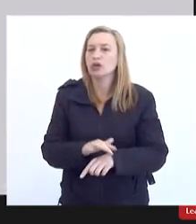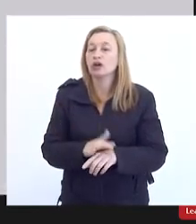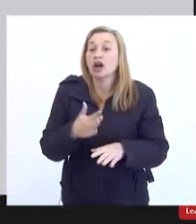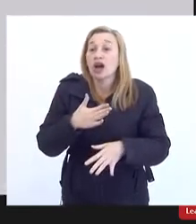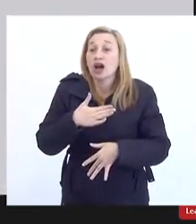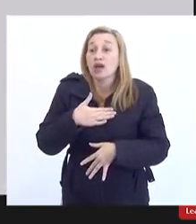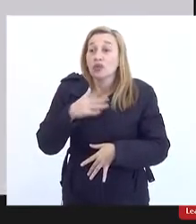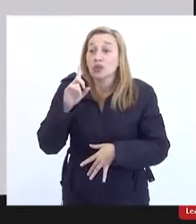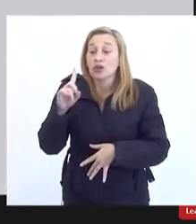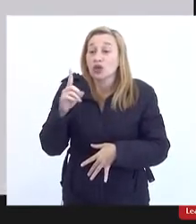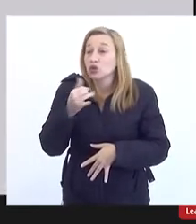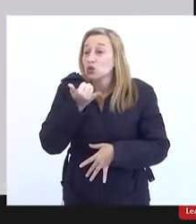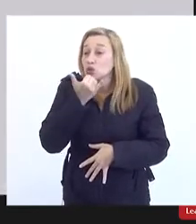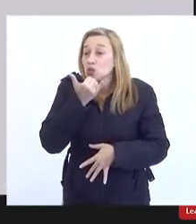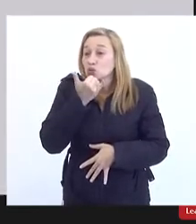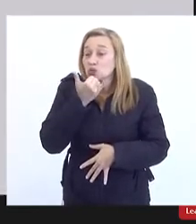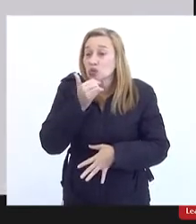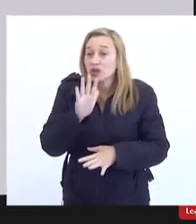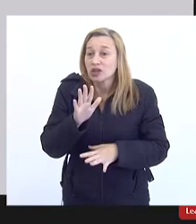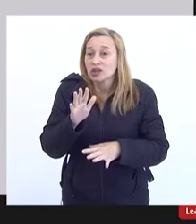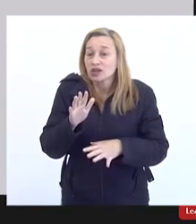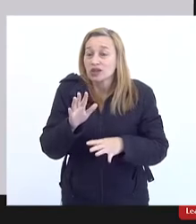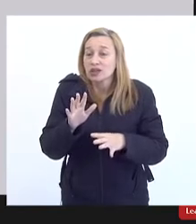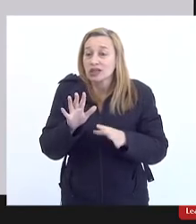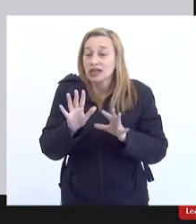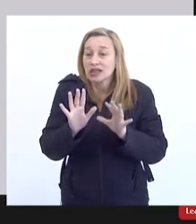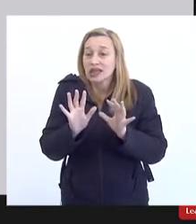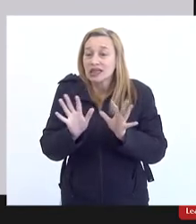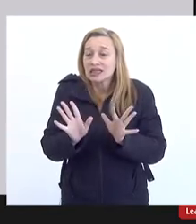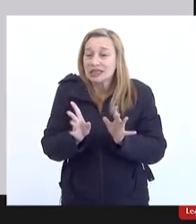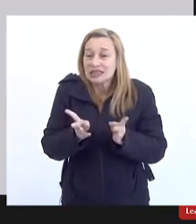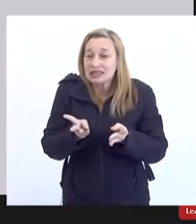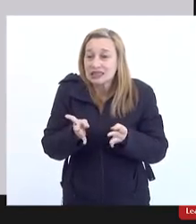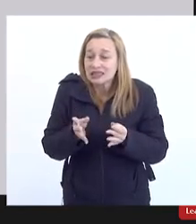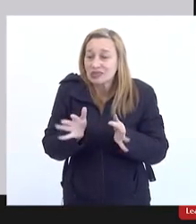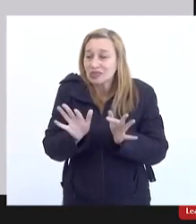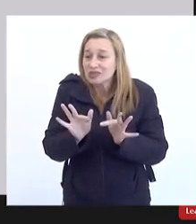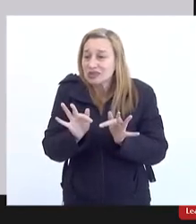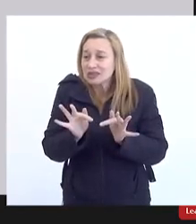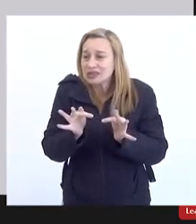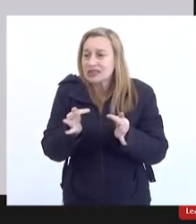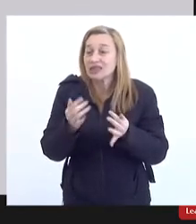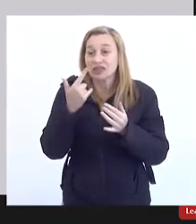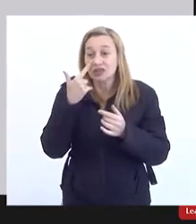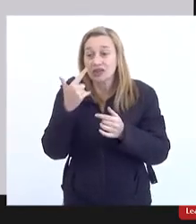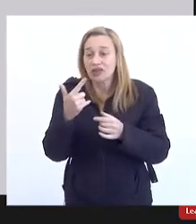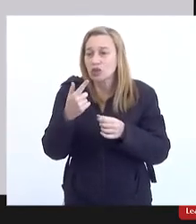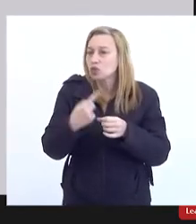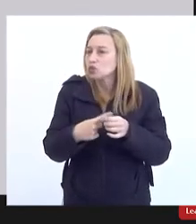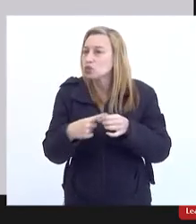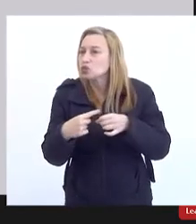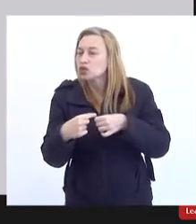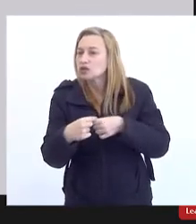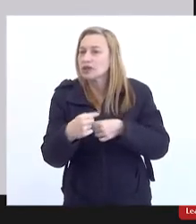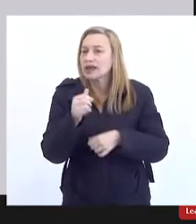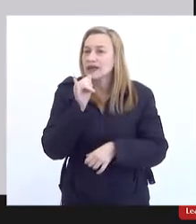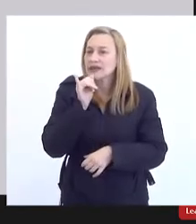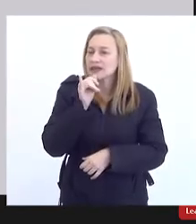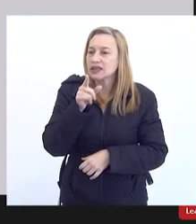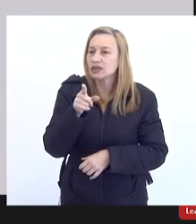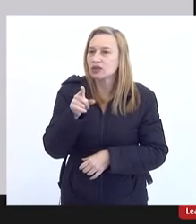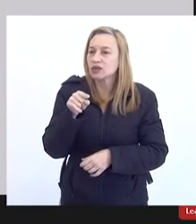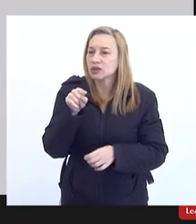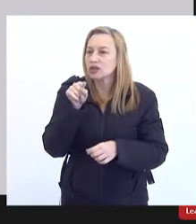Ai, ai! Peraí, desculpe, gente. É porque é muito sensível aqui, tá? A gente vai ver os municípios e, por exemplo, se eu